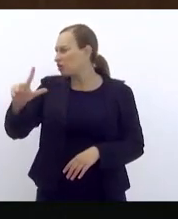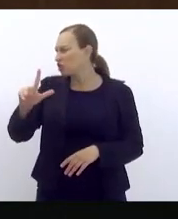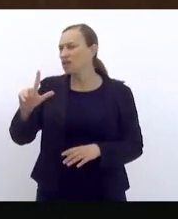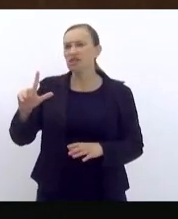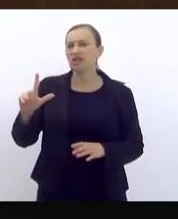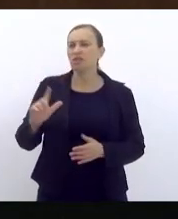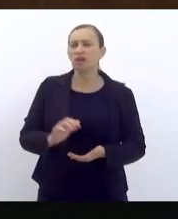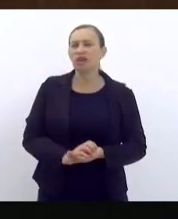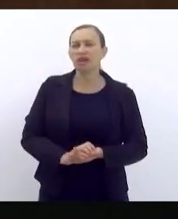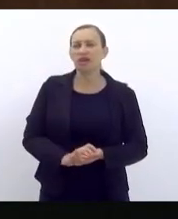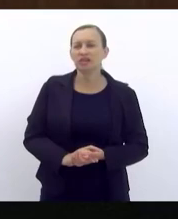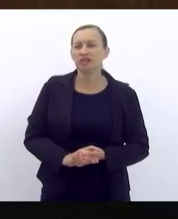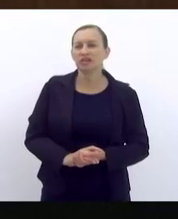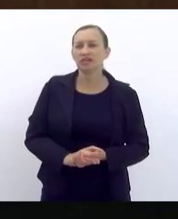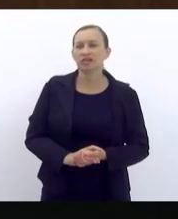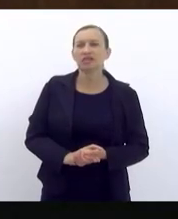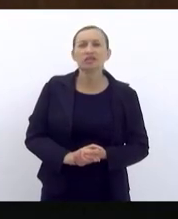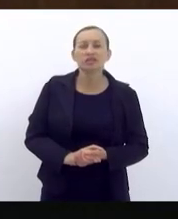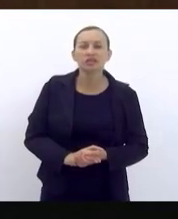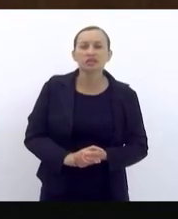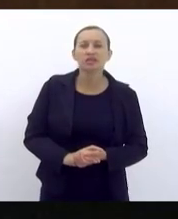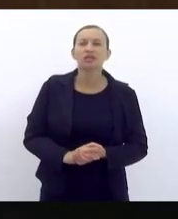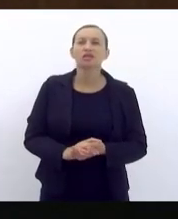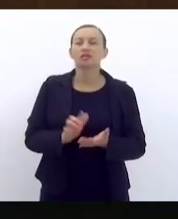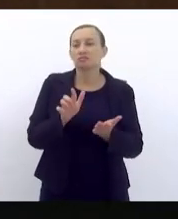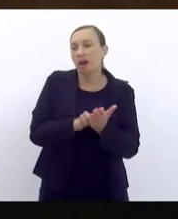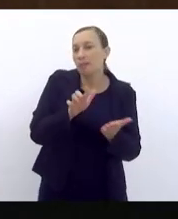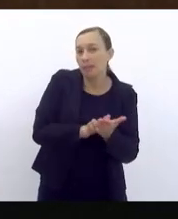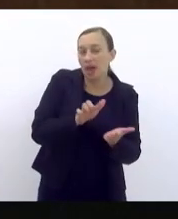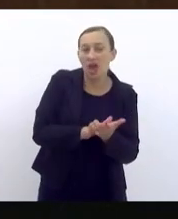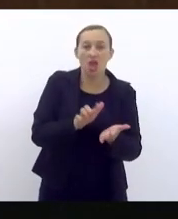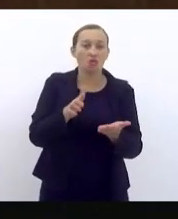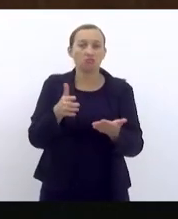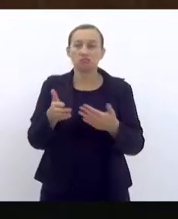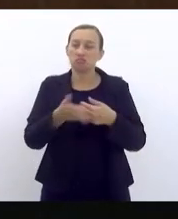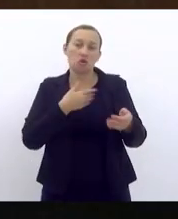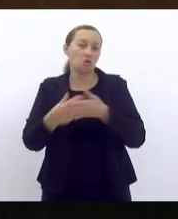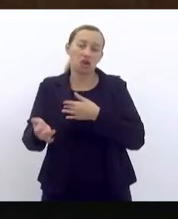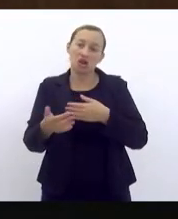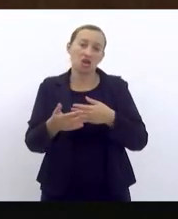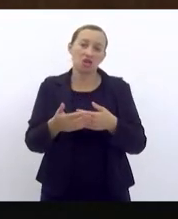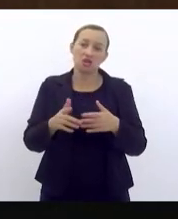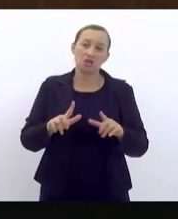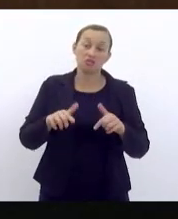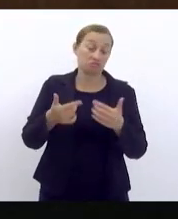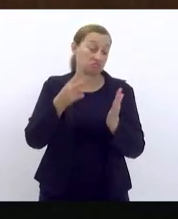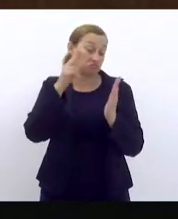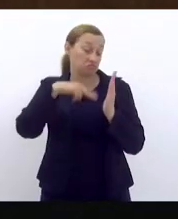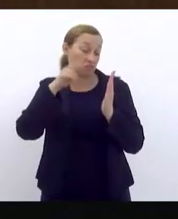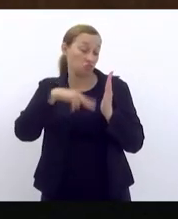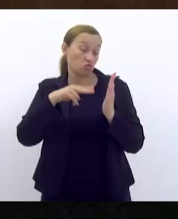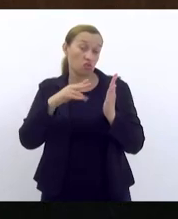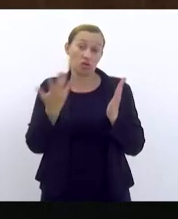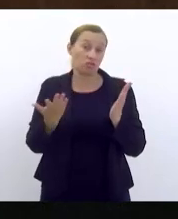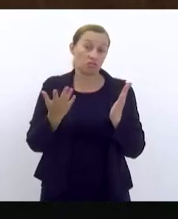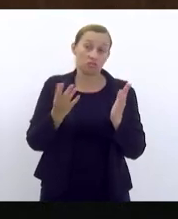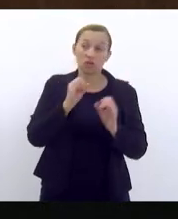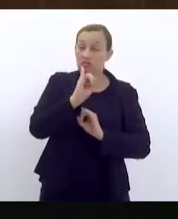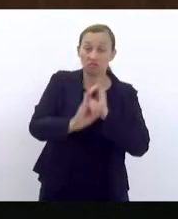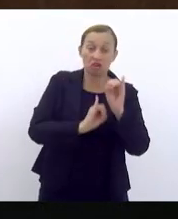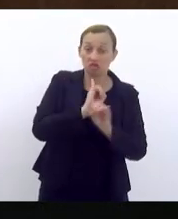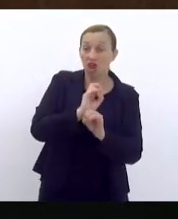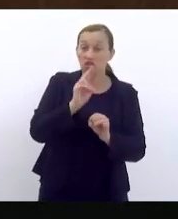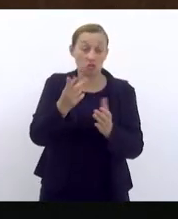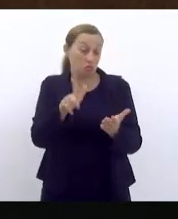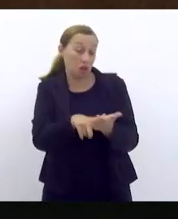papel ou plástico ou qualquer forma de leitura nem que seja como é muito